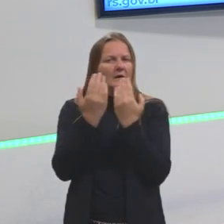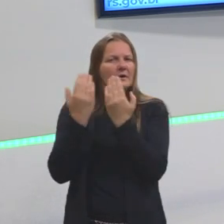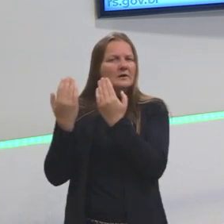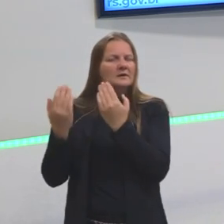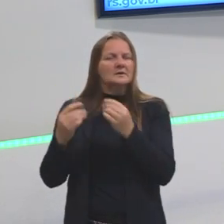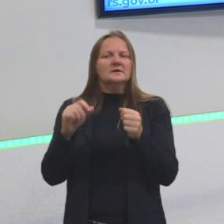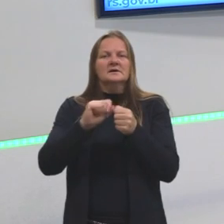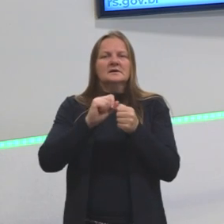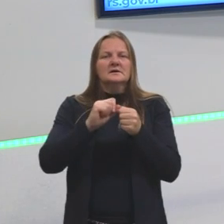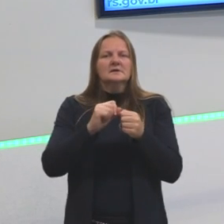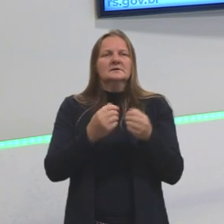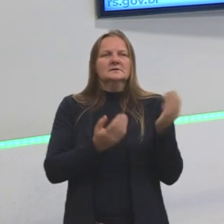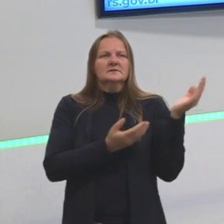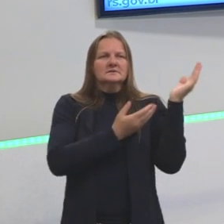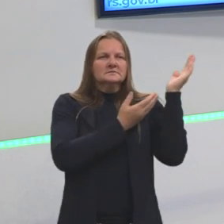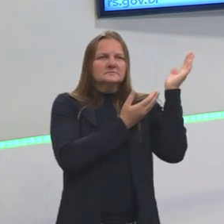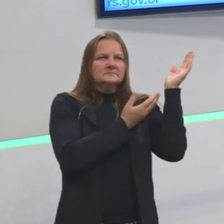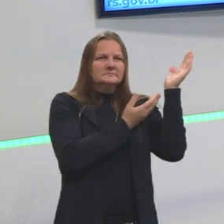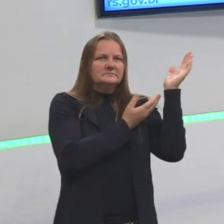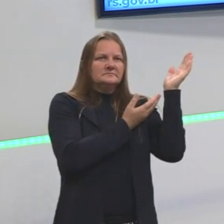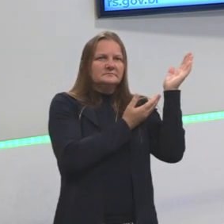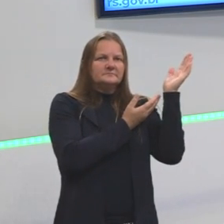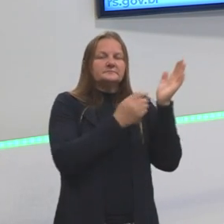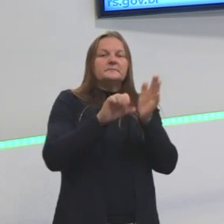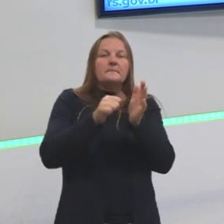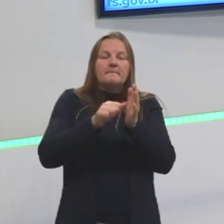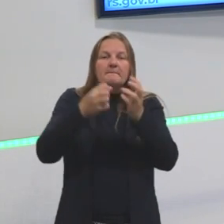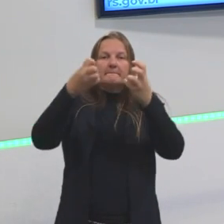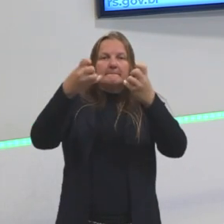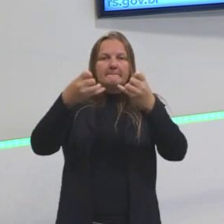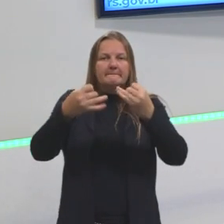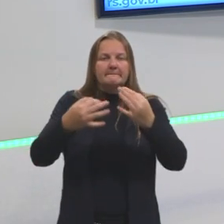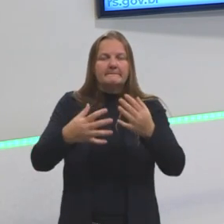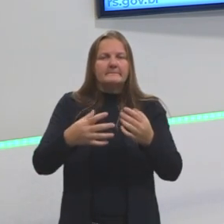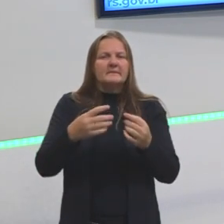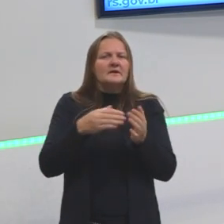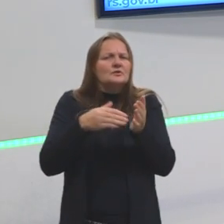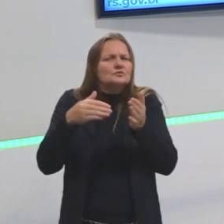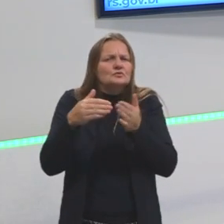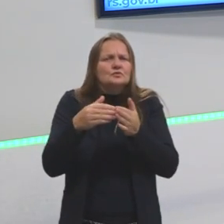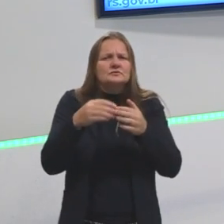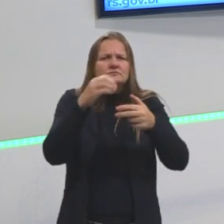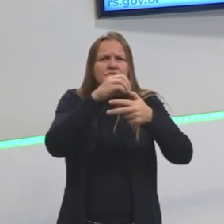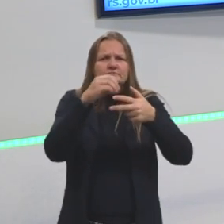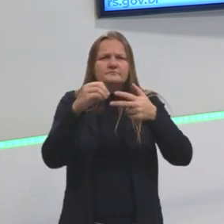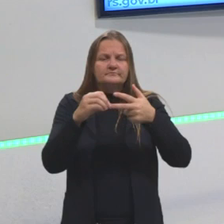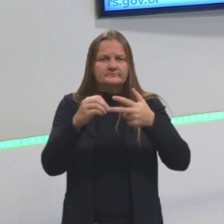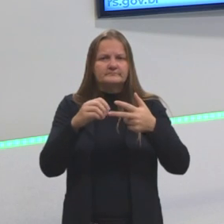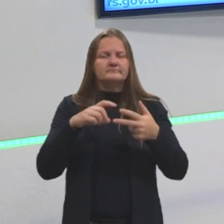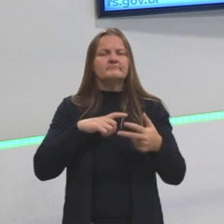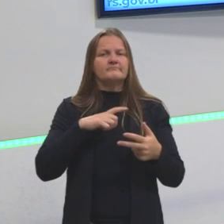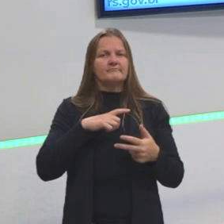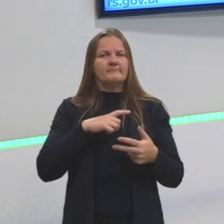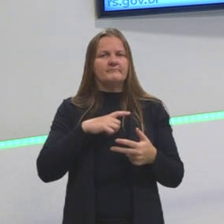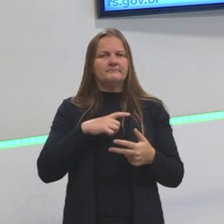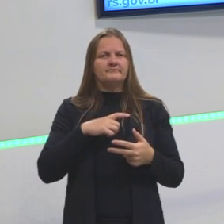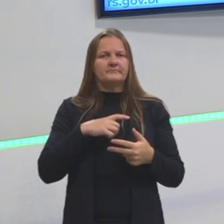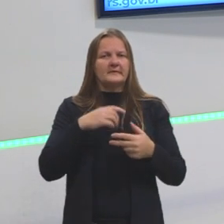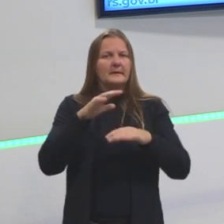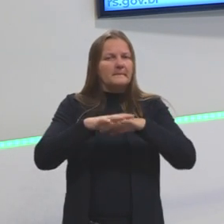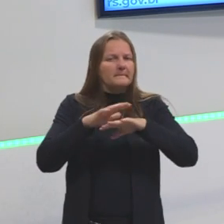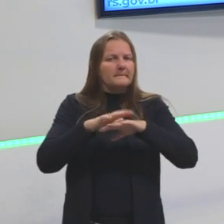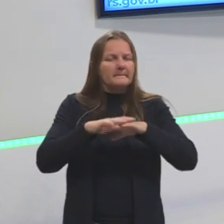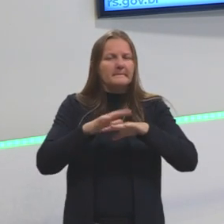as frações que eu tenho. Primeiro, quero dizer para vocês que todas as questões do Enem, da disciplina de